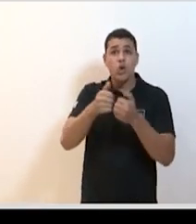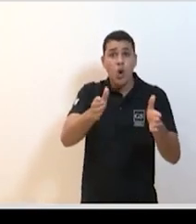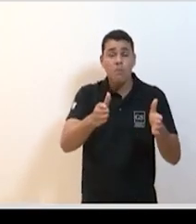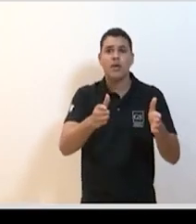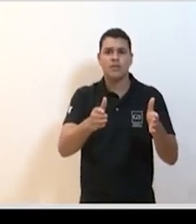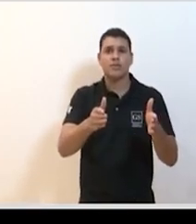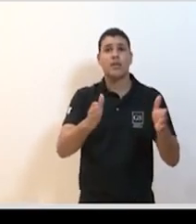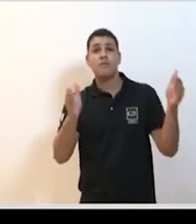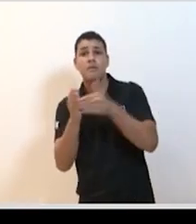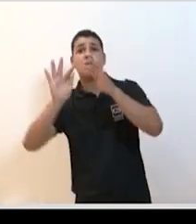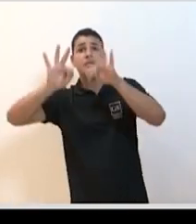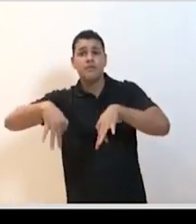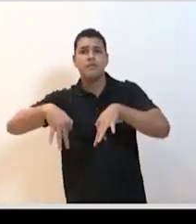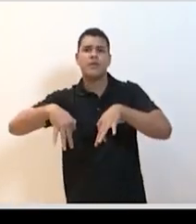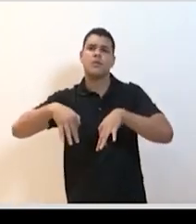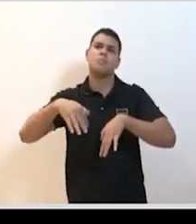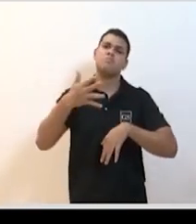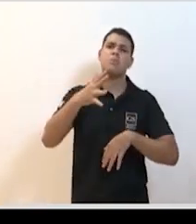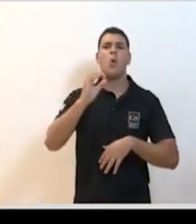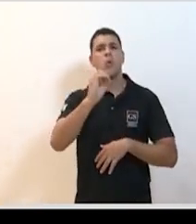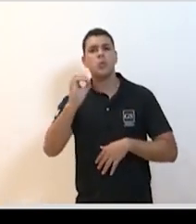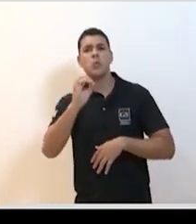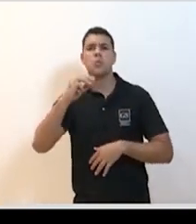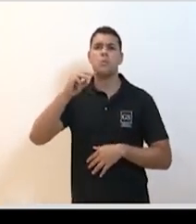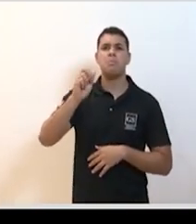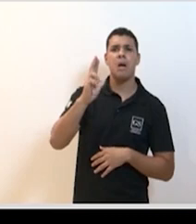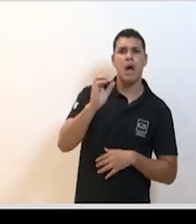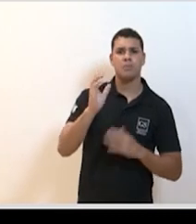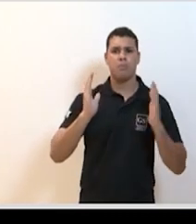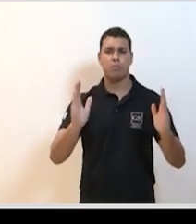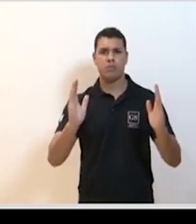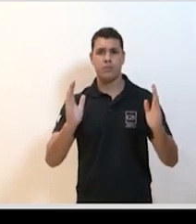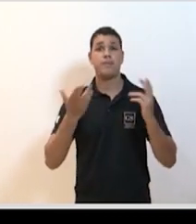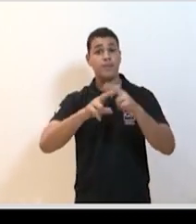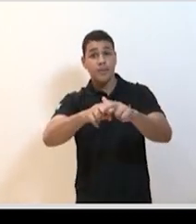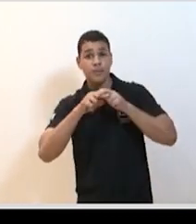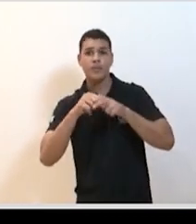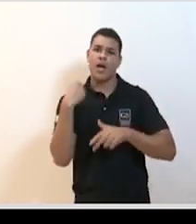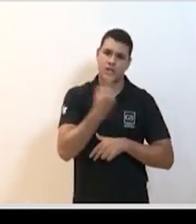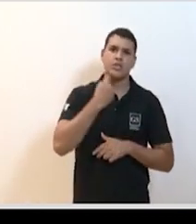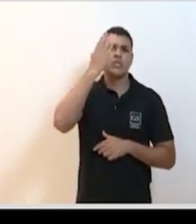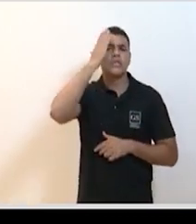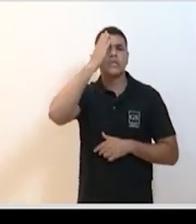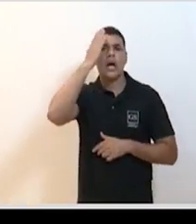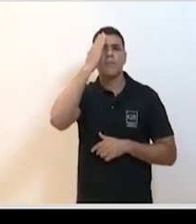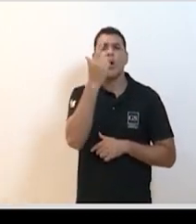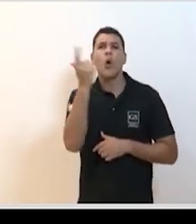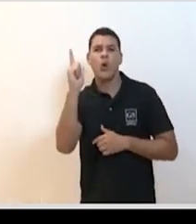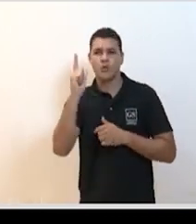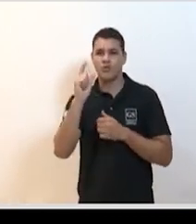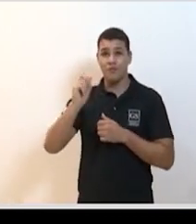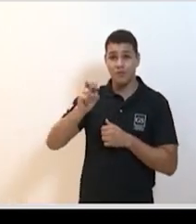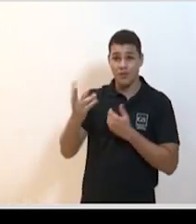fevereiro, março. A gente não tem muita essa clareza em relação ao Sars-CoV. A gente sabe, por exemplo, que outros coronavírus não se comportaram dessa